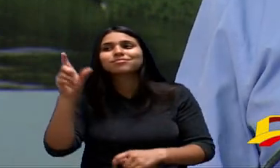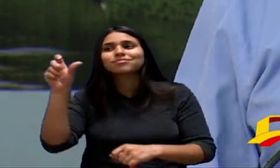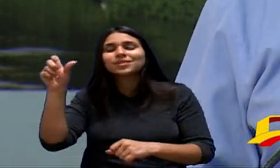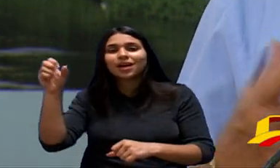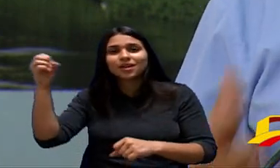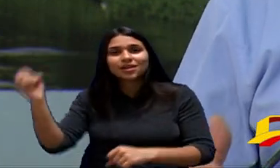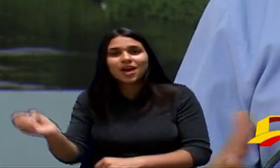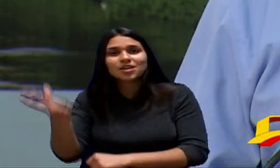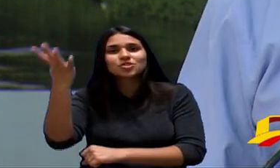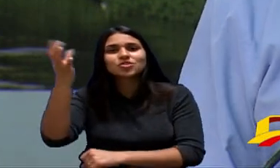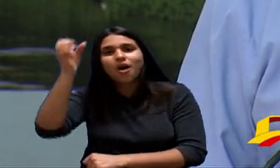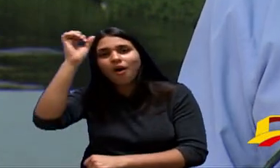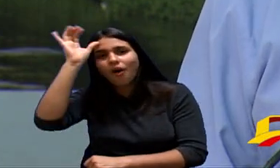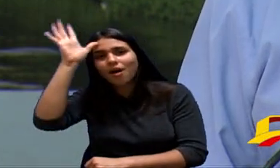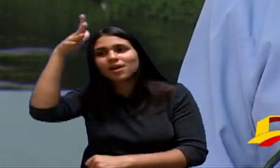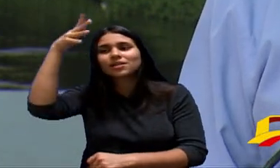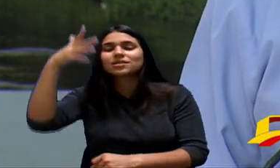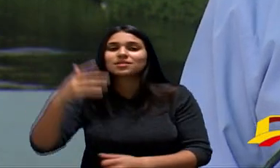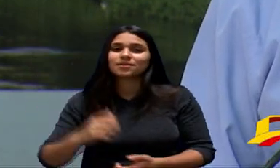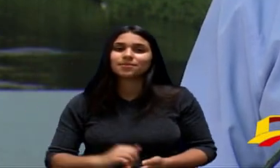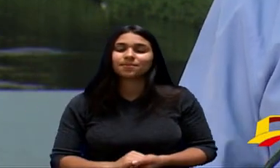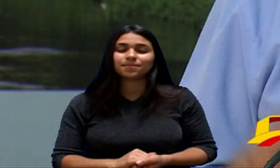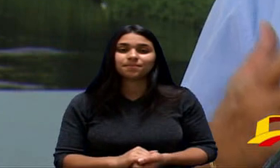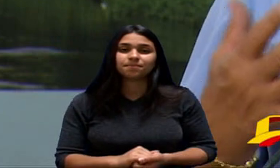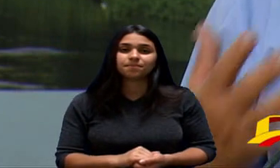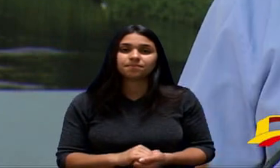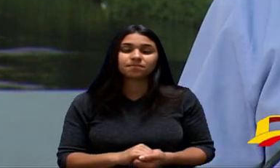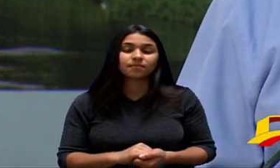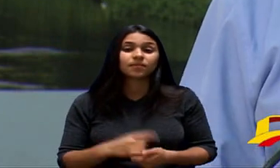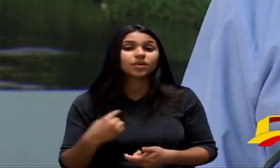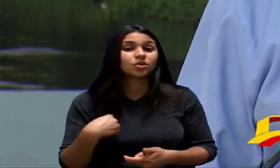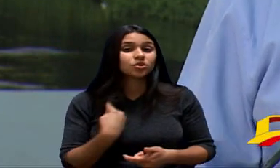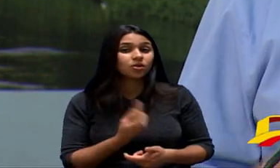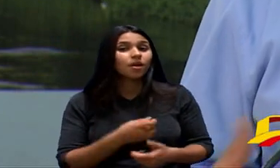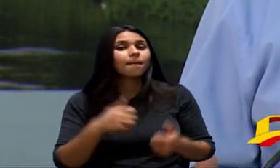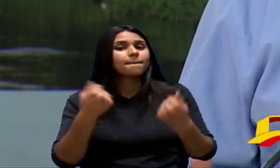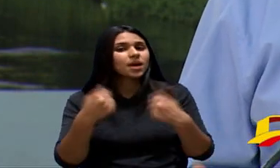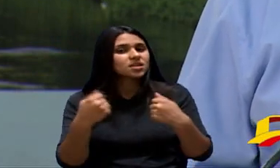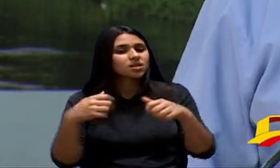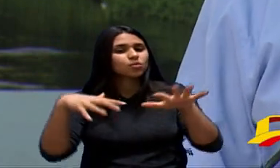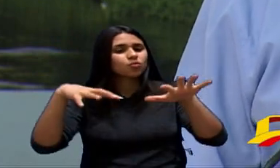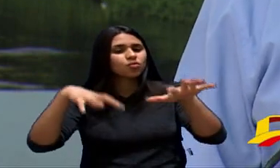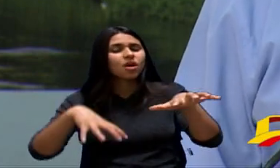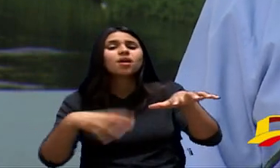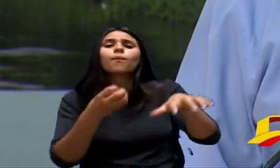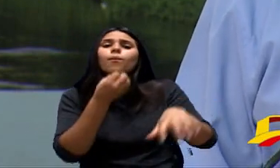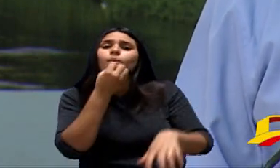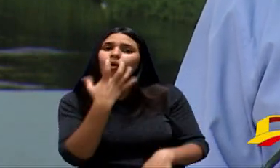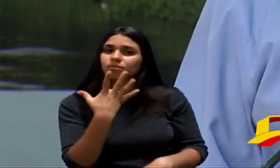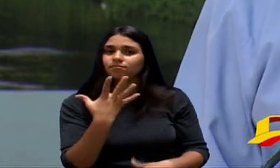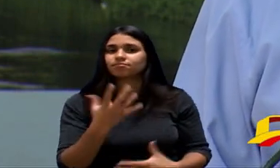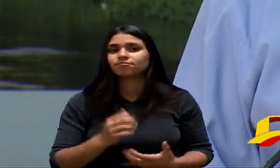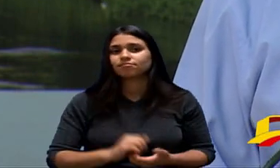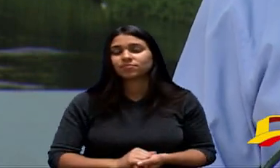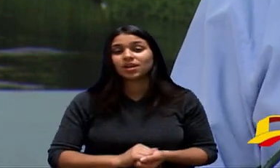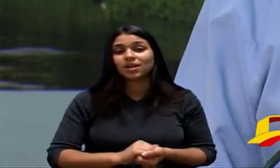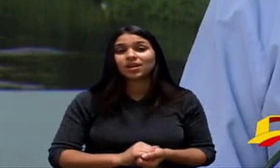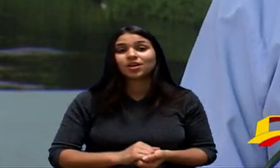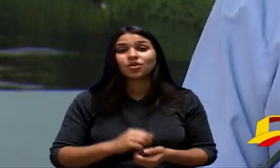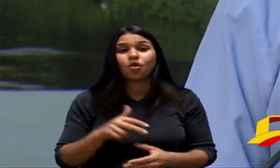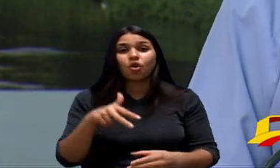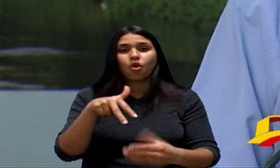Presidente Se Nós Tivés O Pior Congresso Nacional Nós Temos Que Ter Um Congresso Bom E Botar Lá Homem de Deus